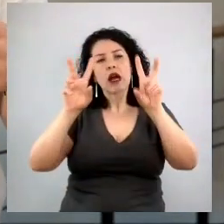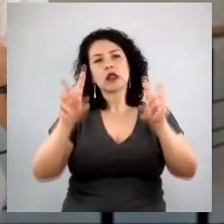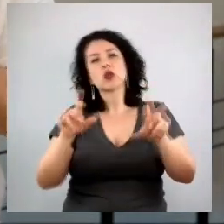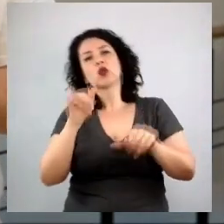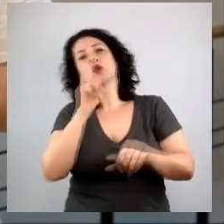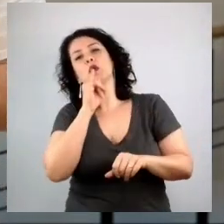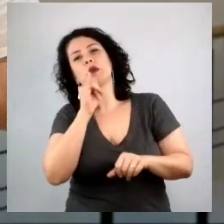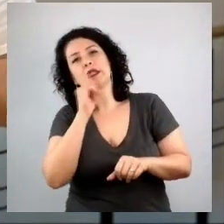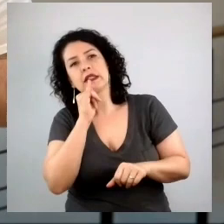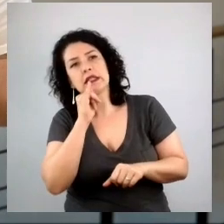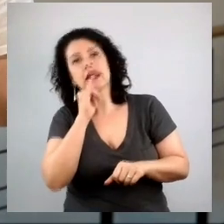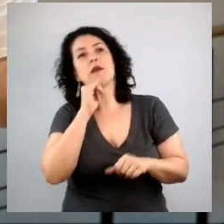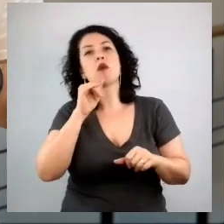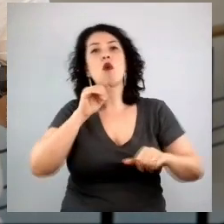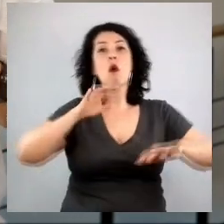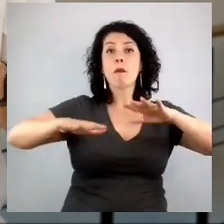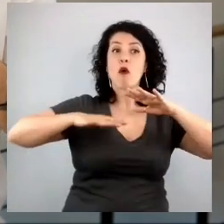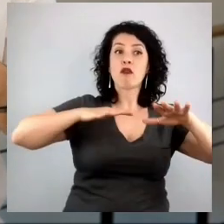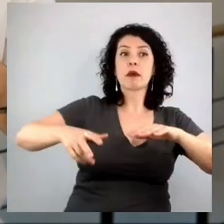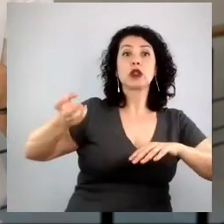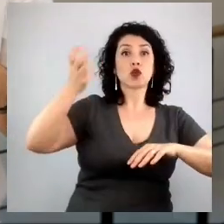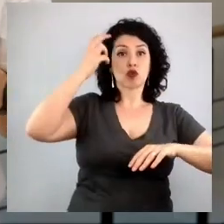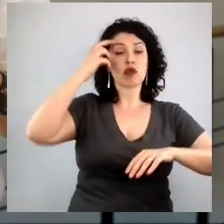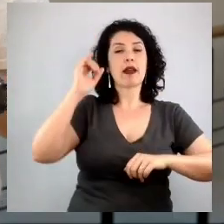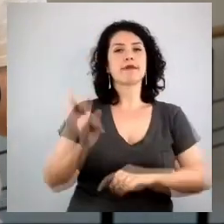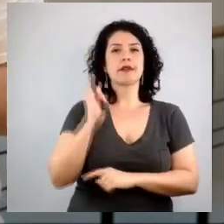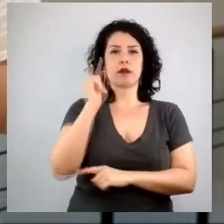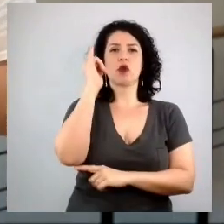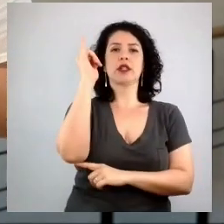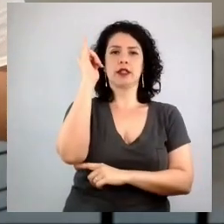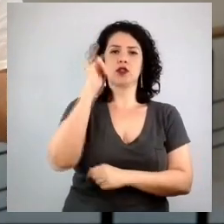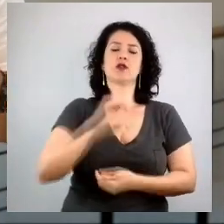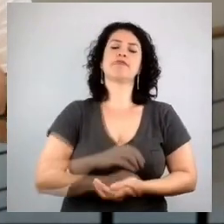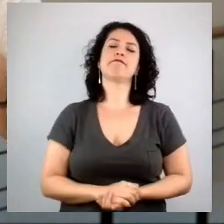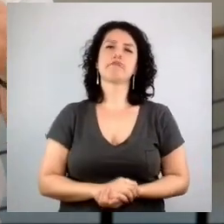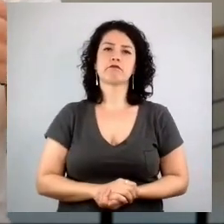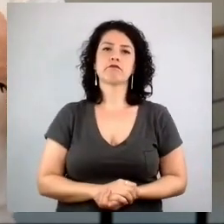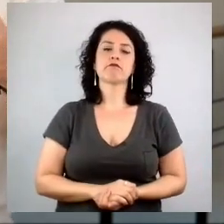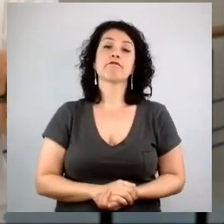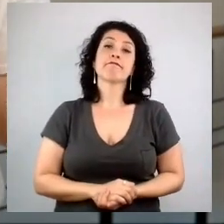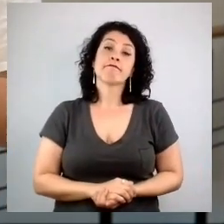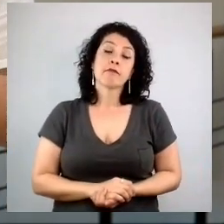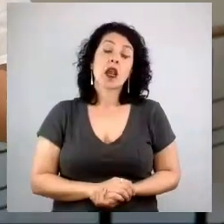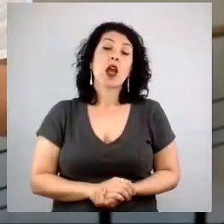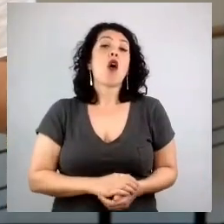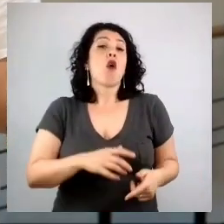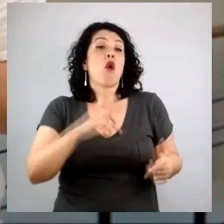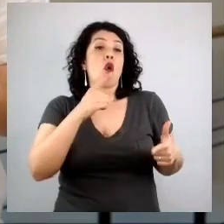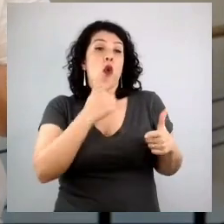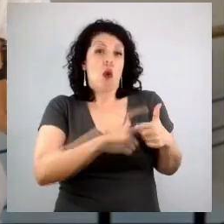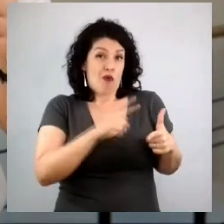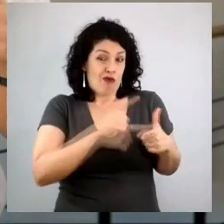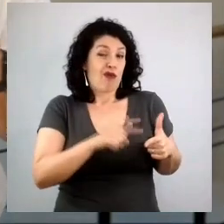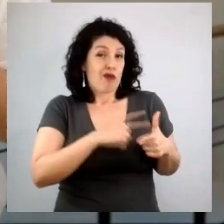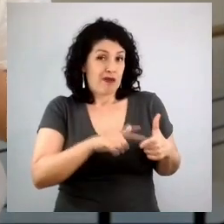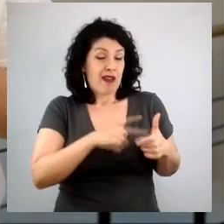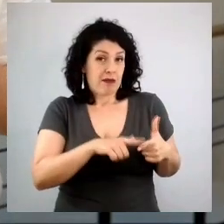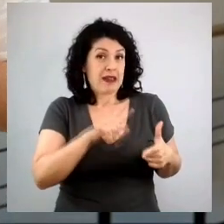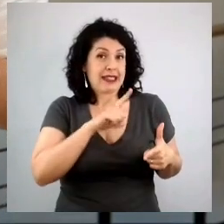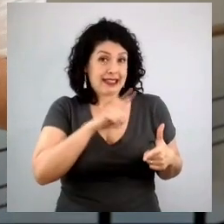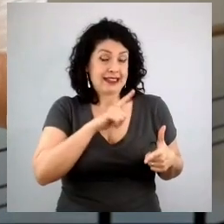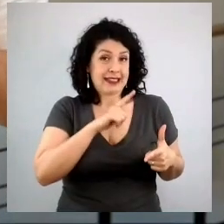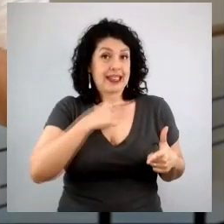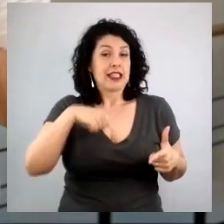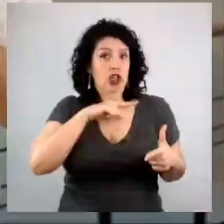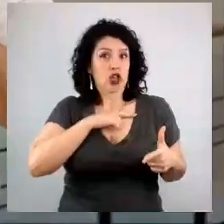relevantes. Só uma casca de banana que existe nessa análise cultural, e que a gente ajuda muito os nossos clientes a conseguir identificar,